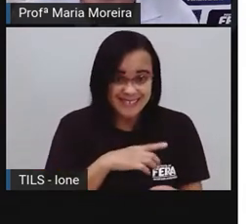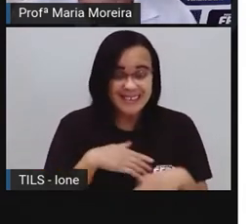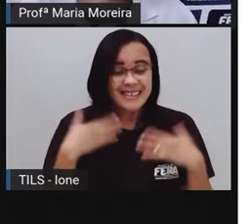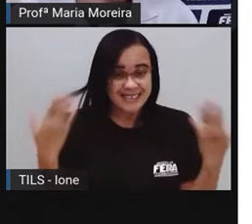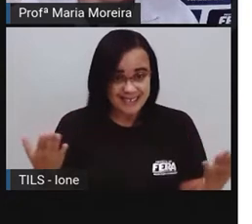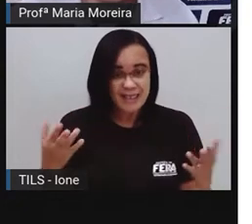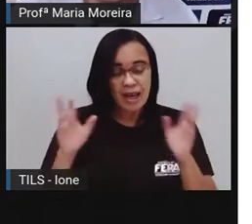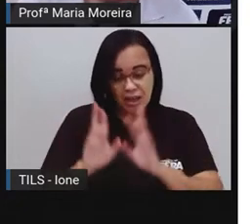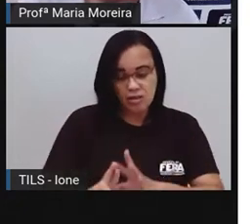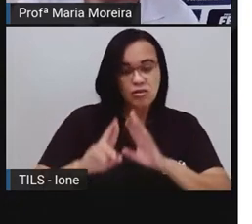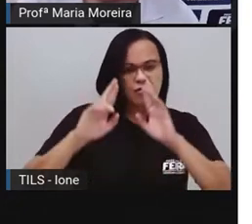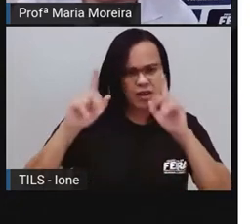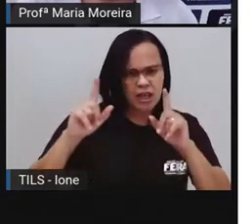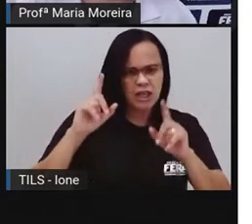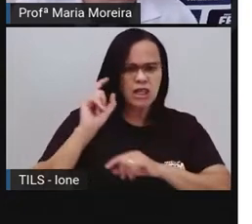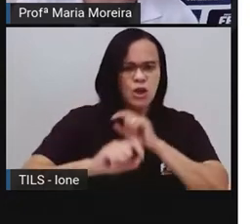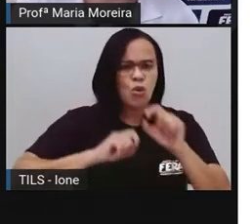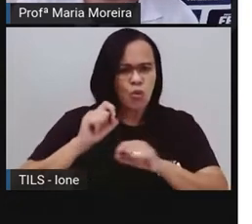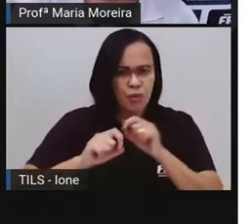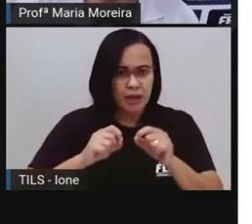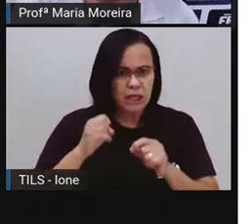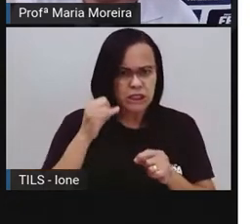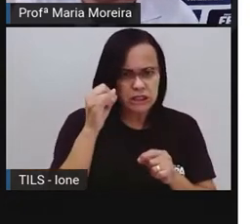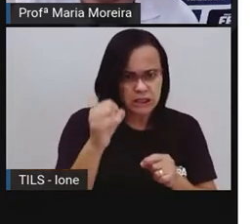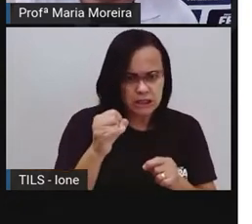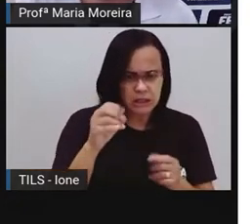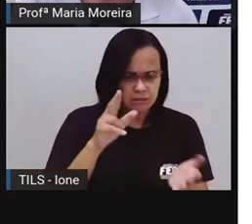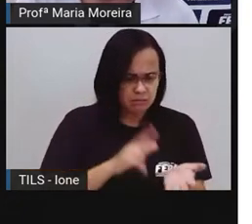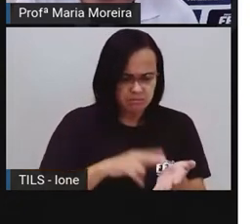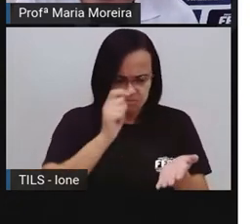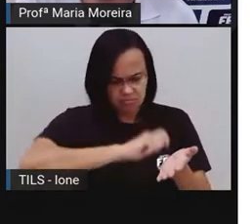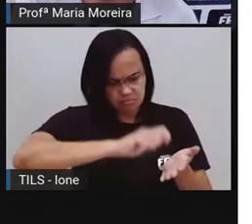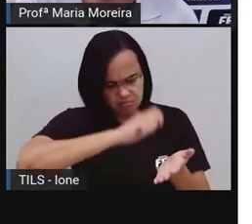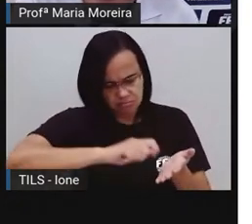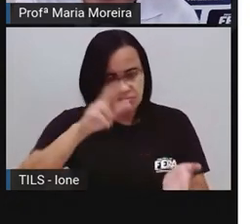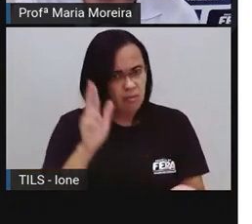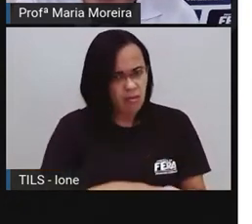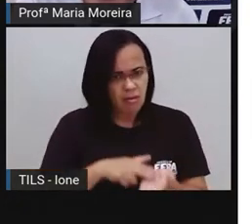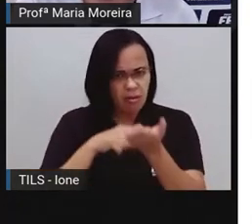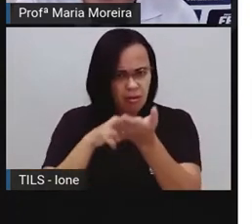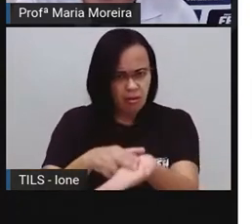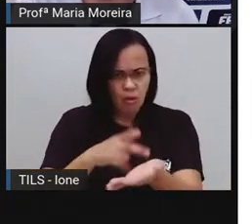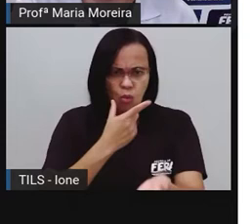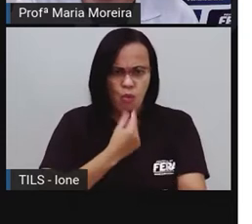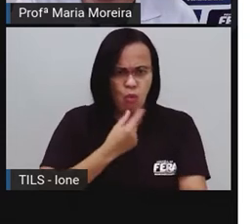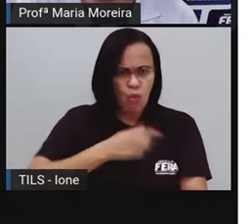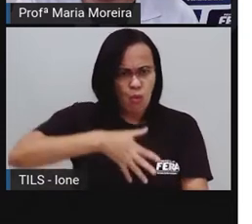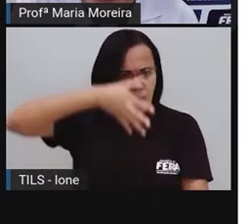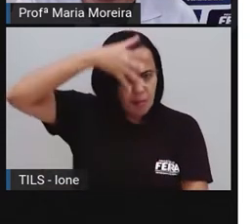para o prefeito da cidade, para um vereador, para a secretária de educação. Não é isso?